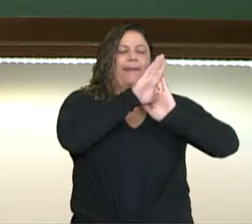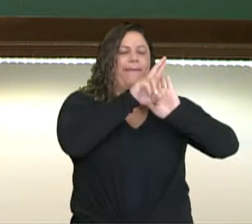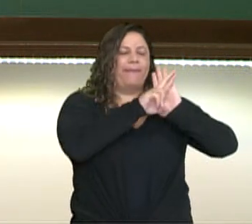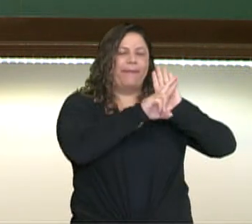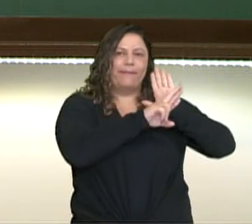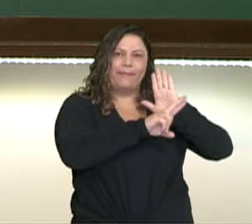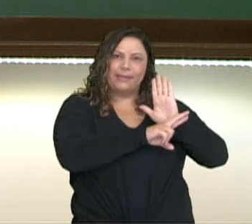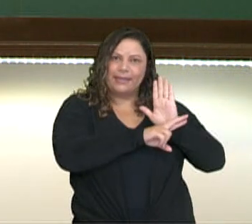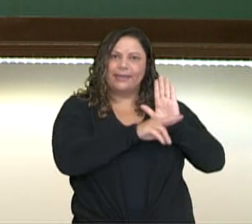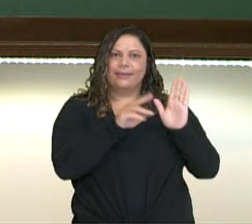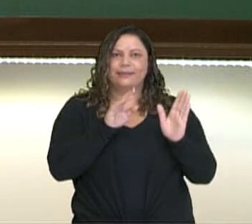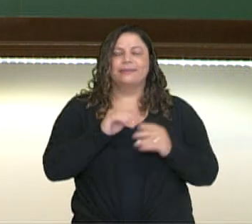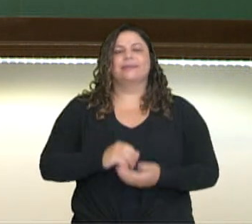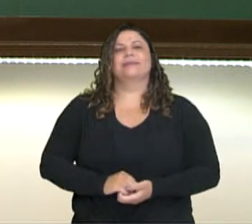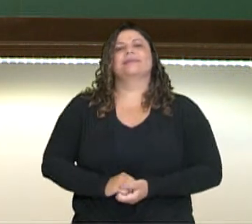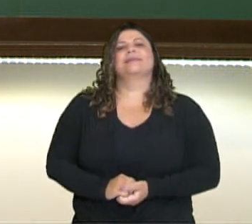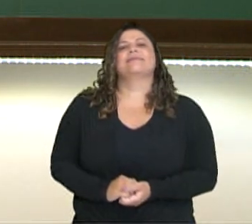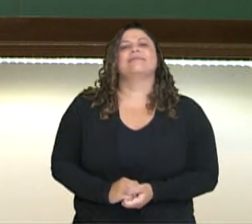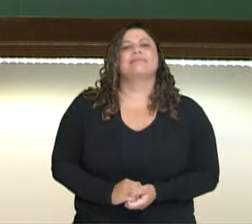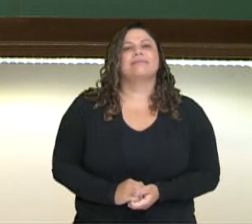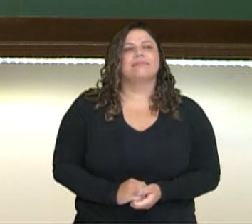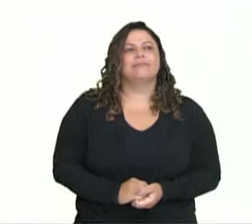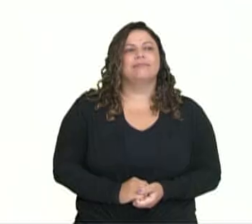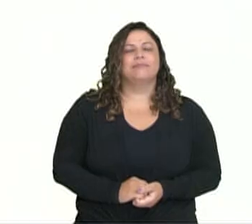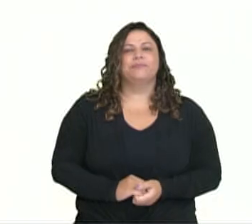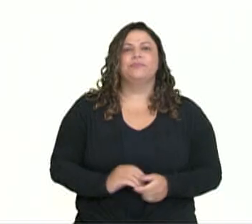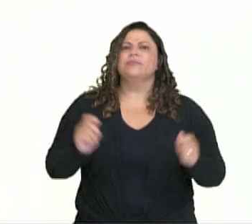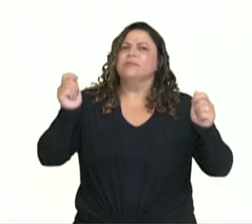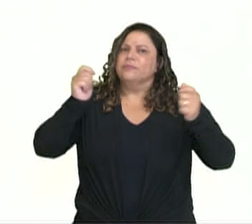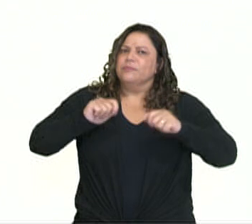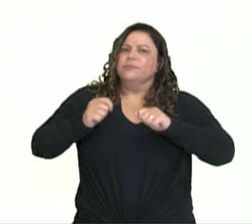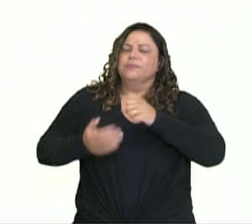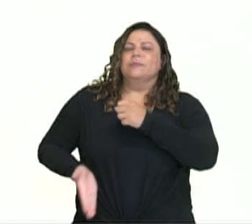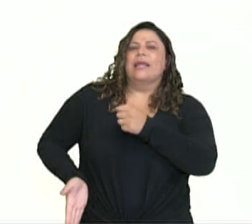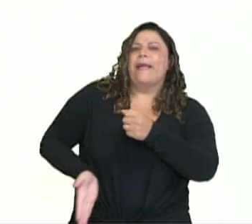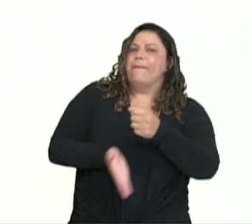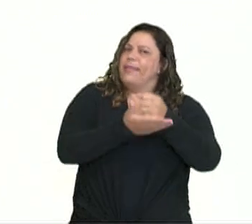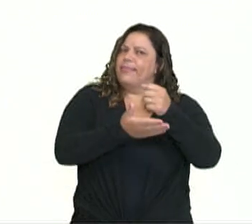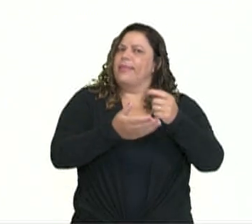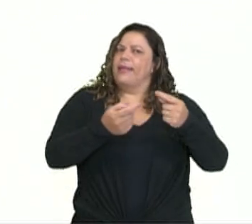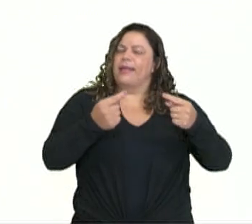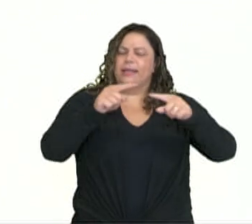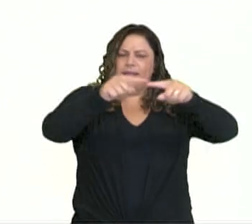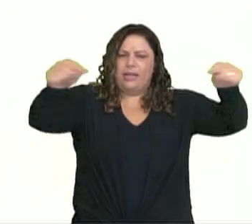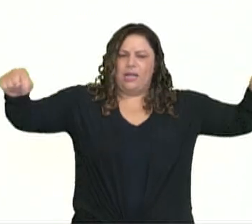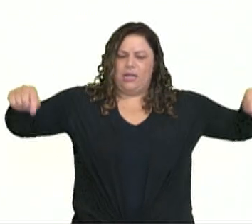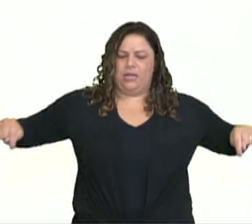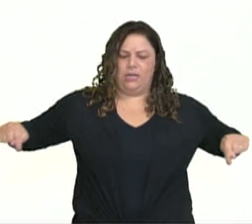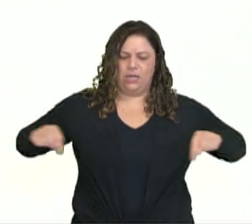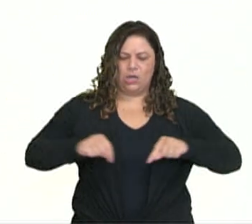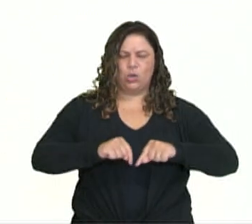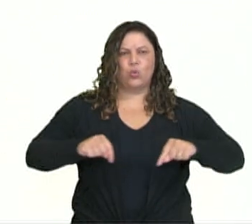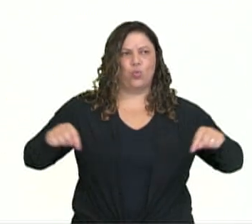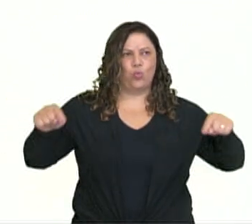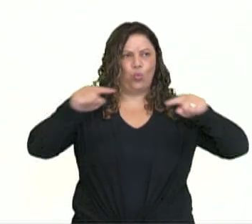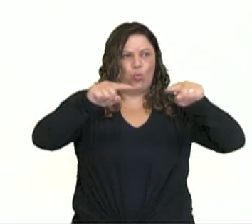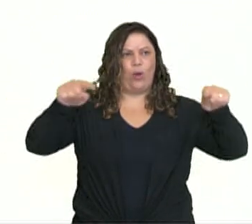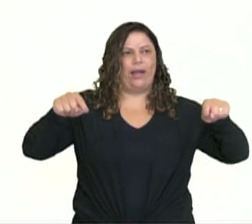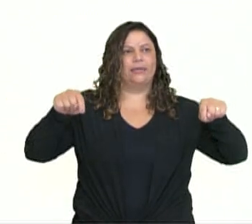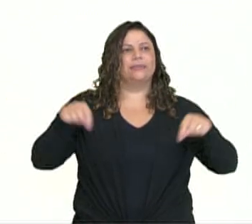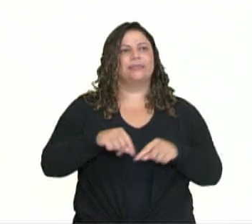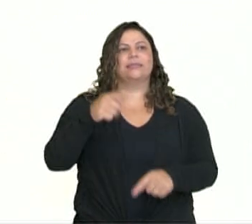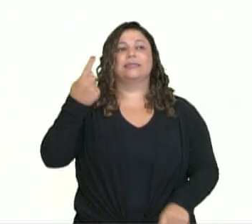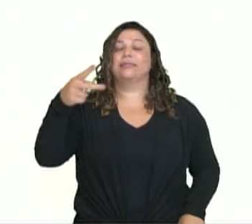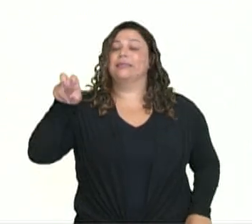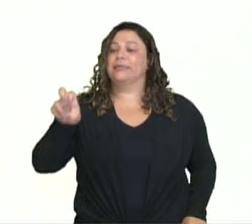definidas. A peteca é jogada em quadras de 15 metros de comprimento por 7,5 metros de largura.